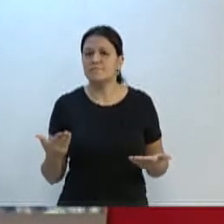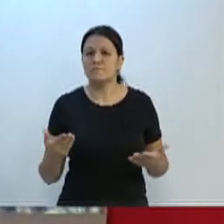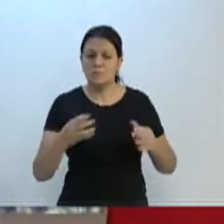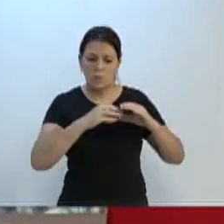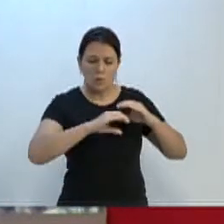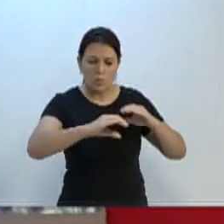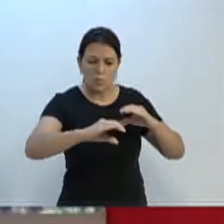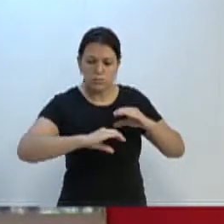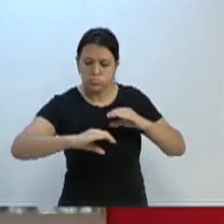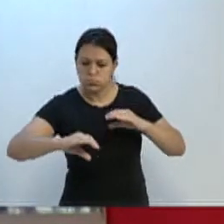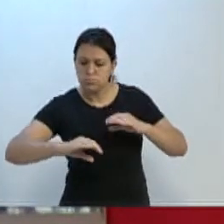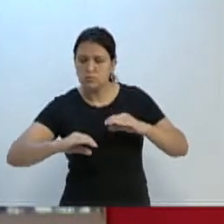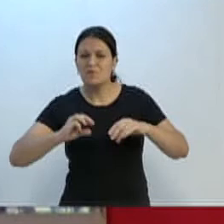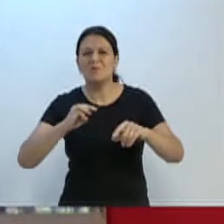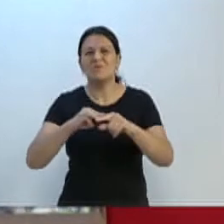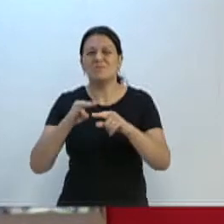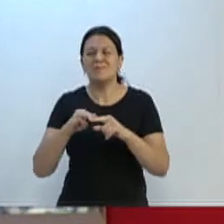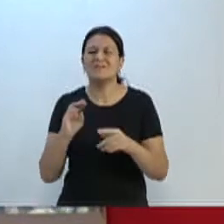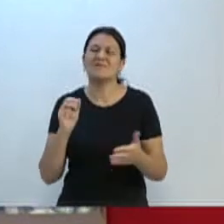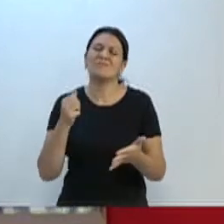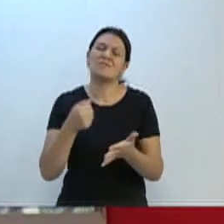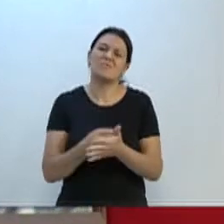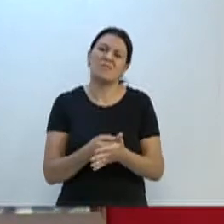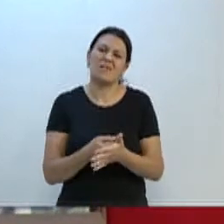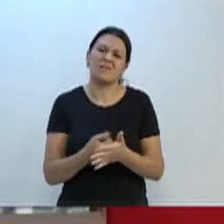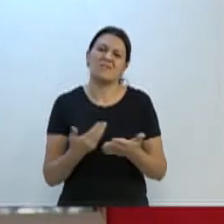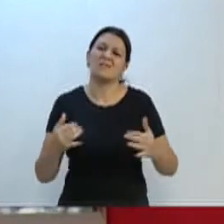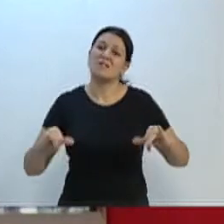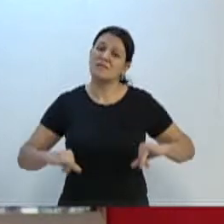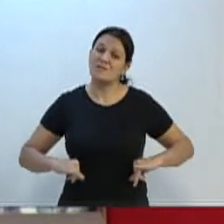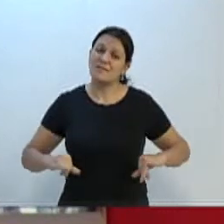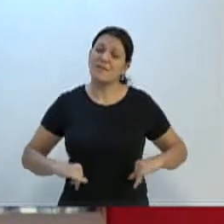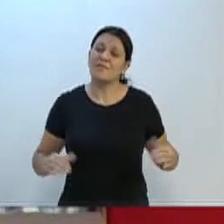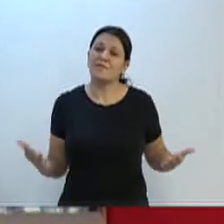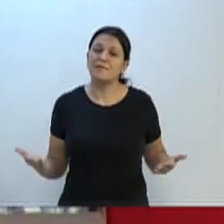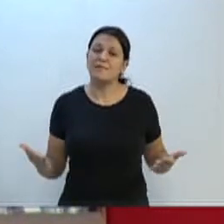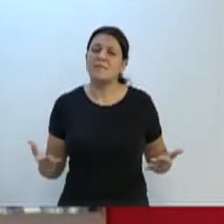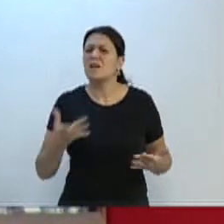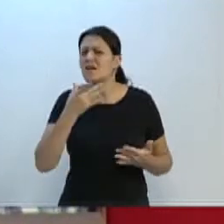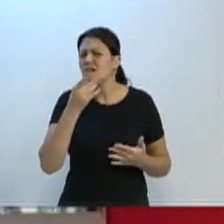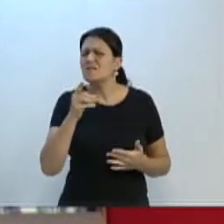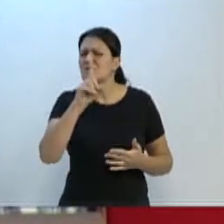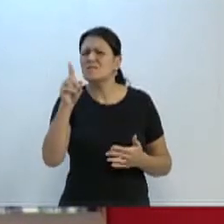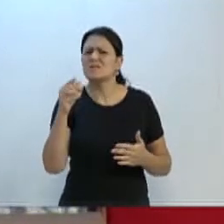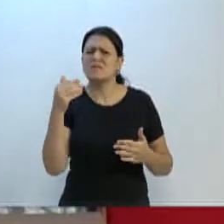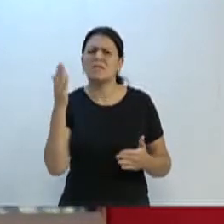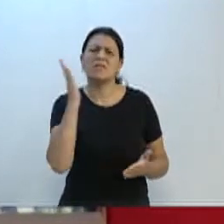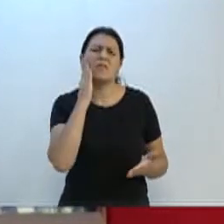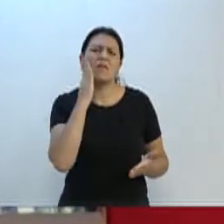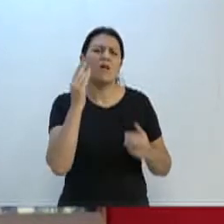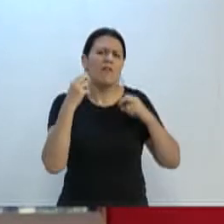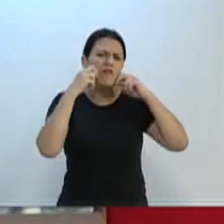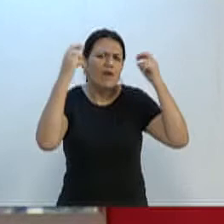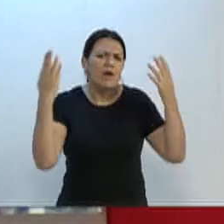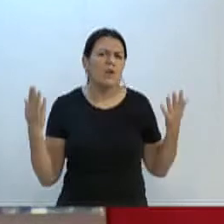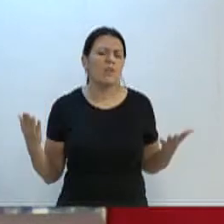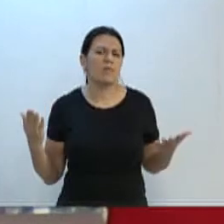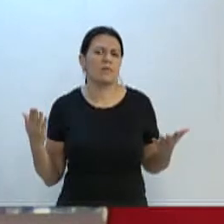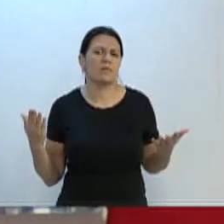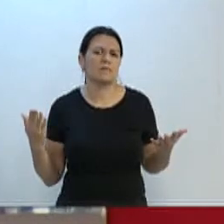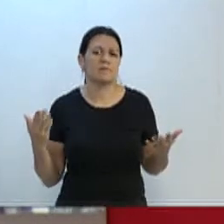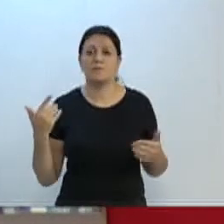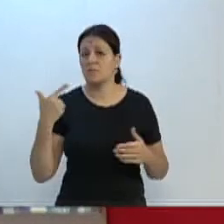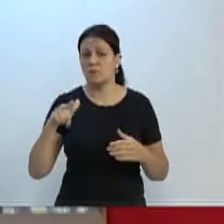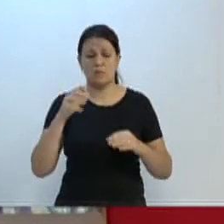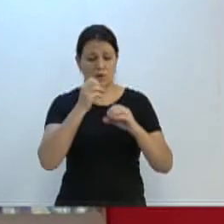o nosso município paga por isso. E eu acho que está na hora de vocês terem um pouquinho de vergonha na cara e fazerem a coisa certa. Se eles não têm engenheiro,